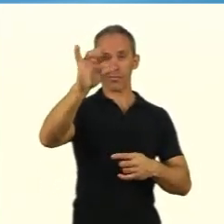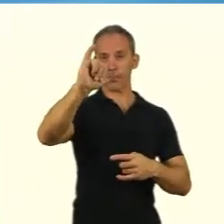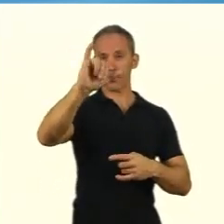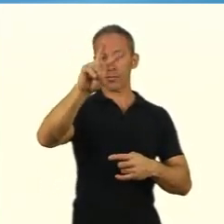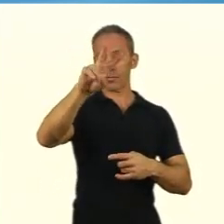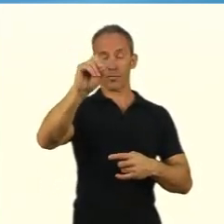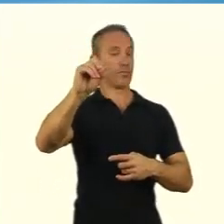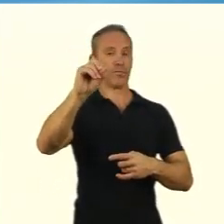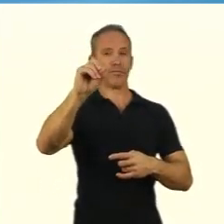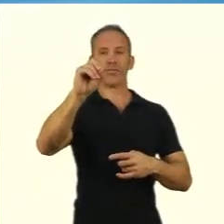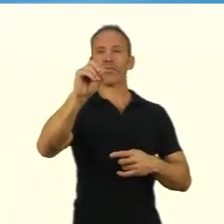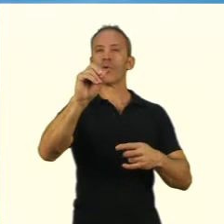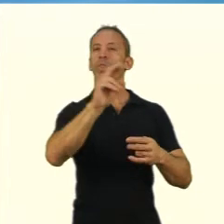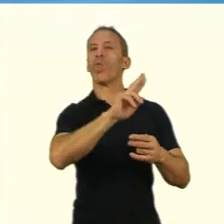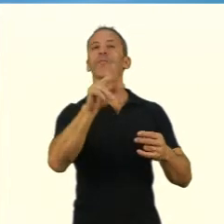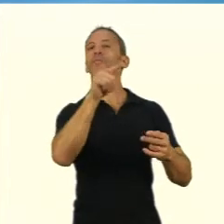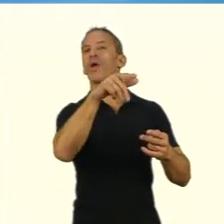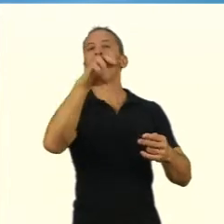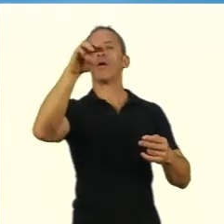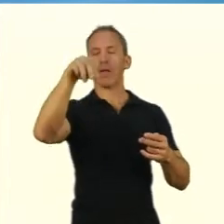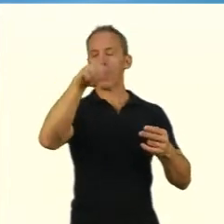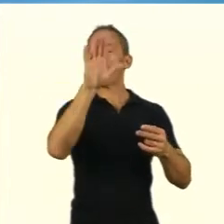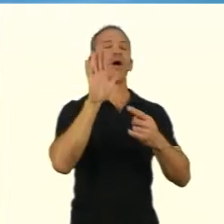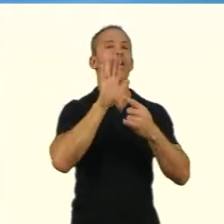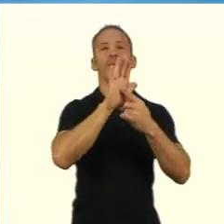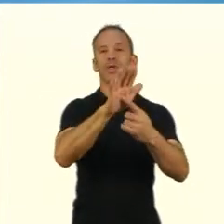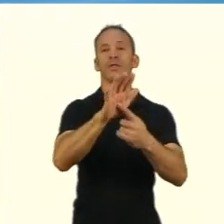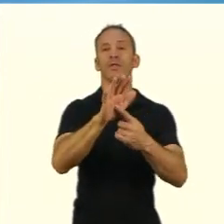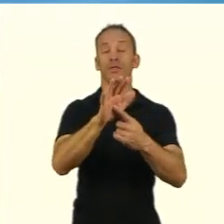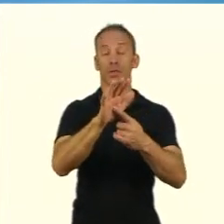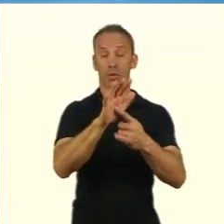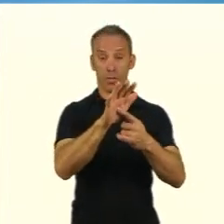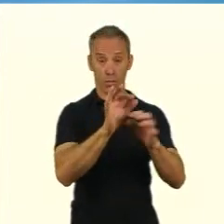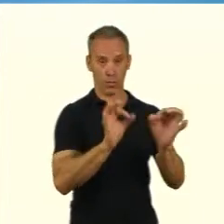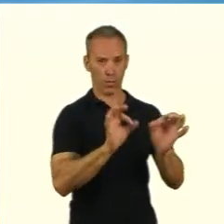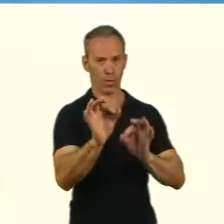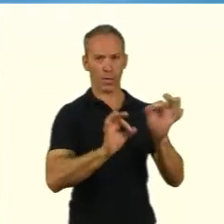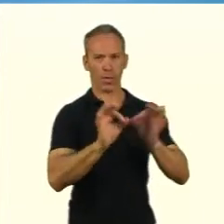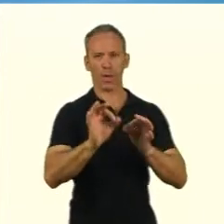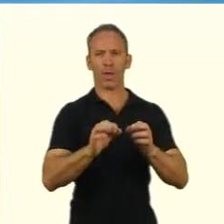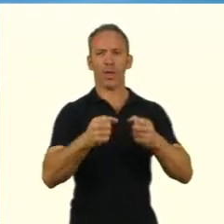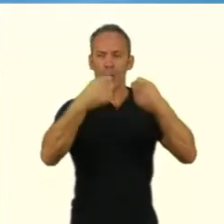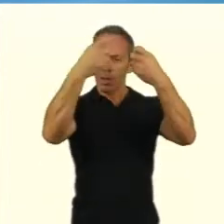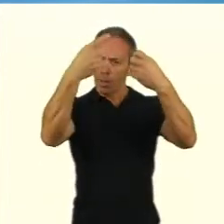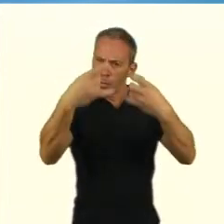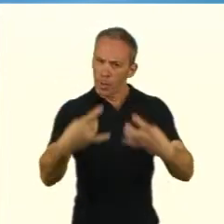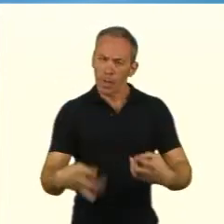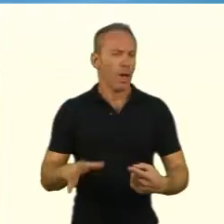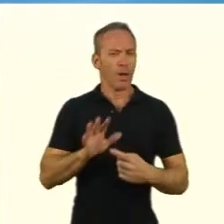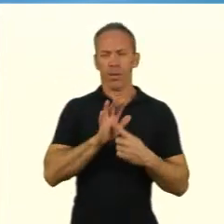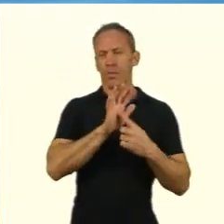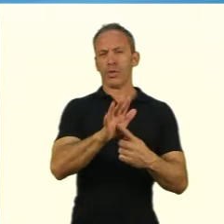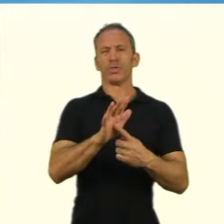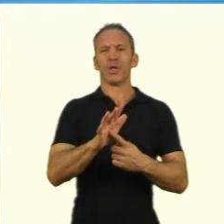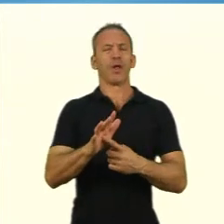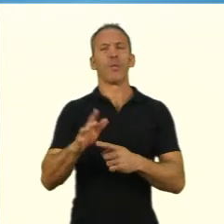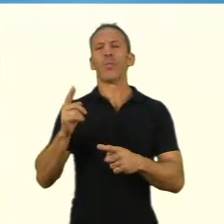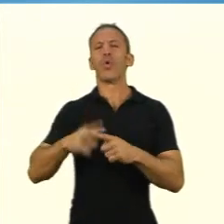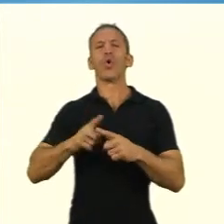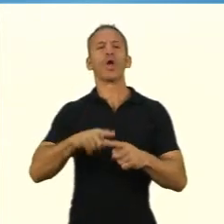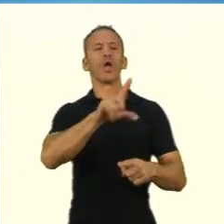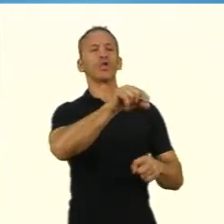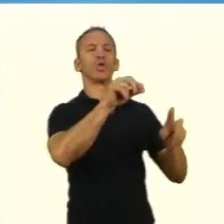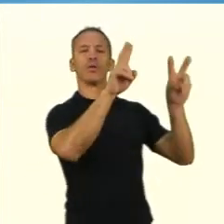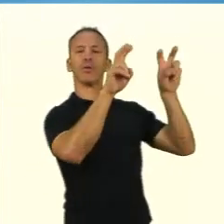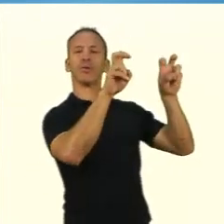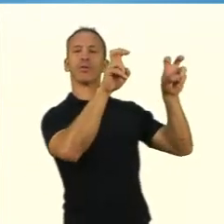É nesse momento que nós estamos aqui nele. Não é? Isso mesmo. Bem, então, nós já vimos, de acordo com